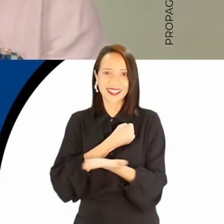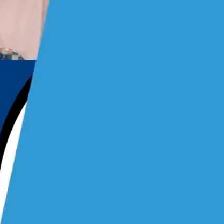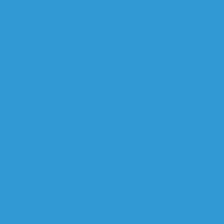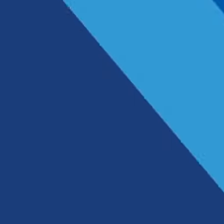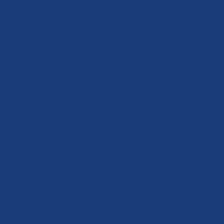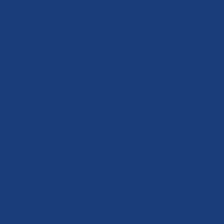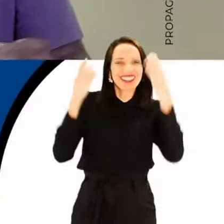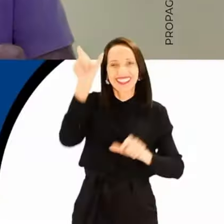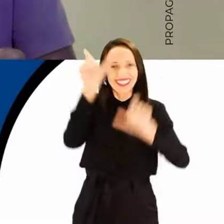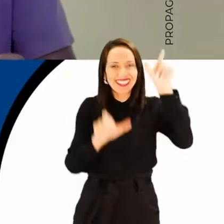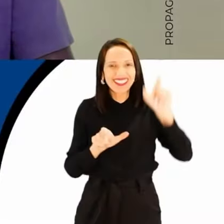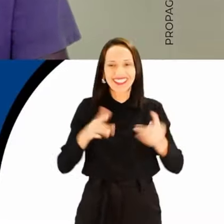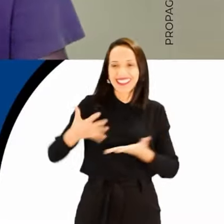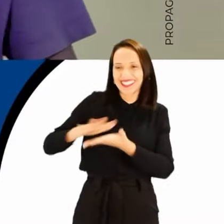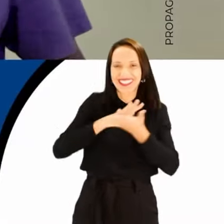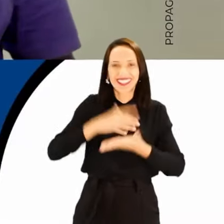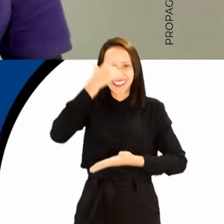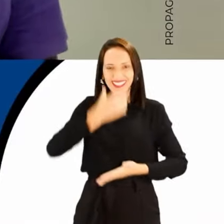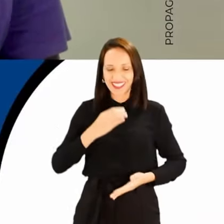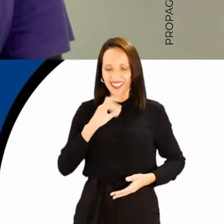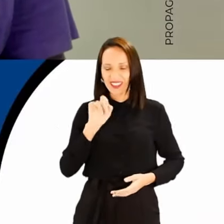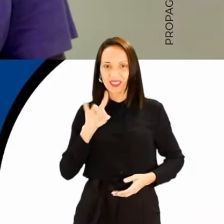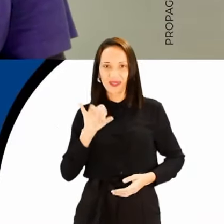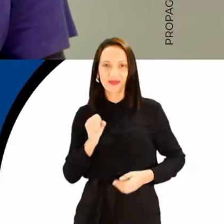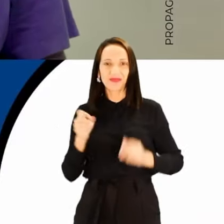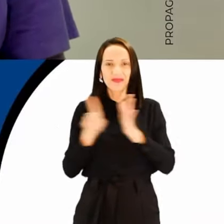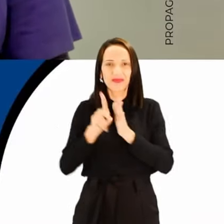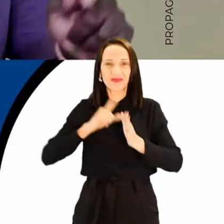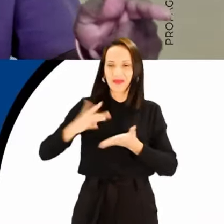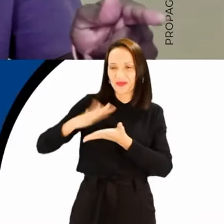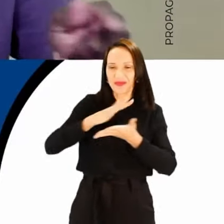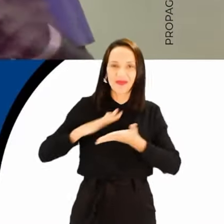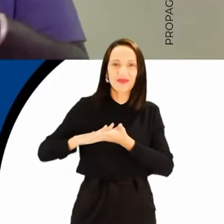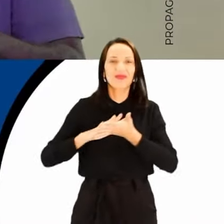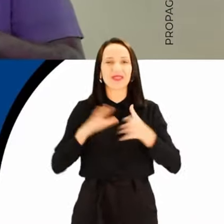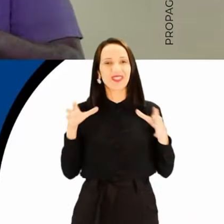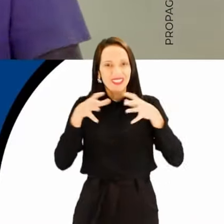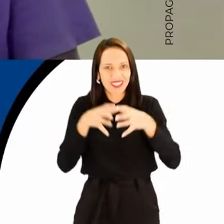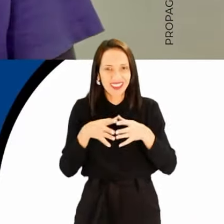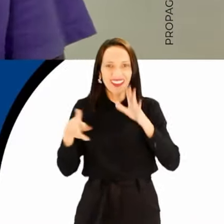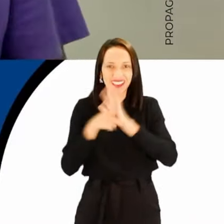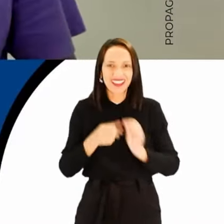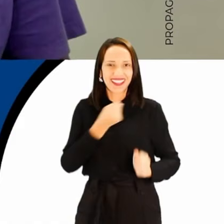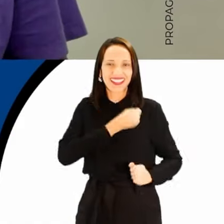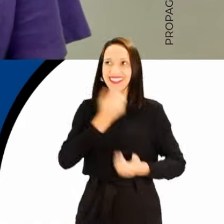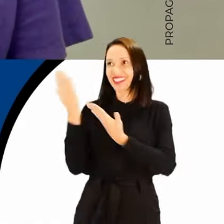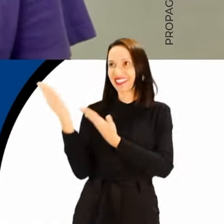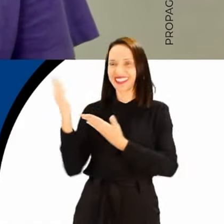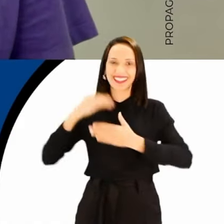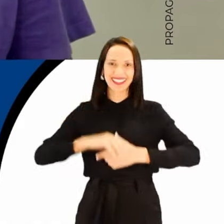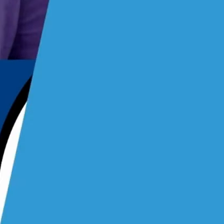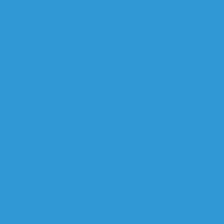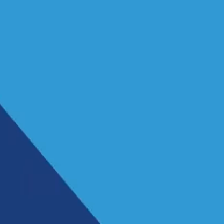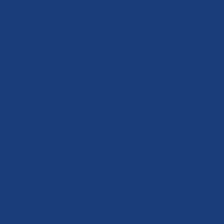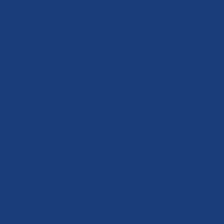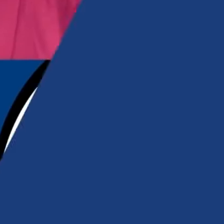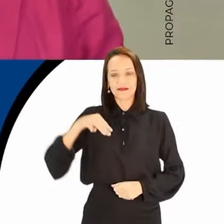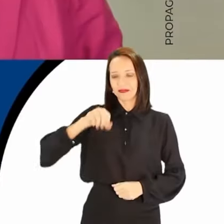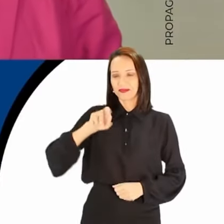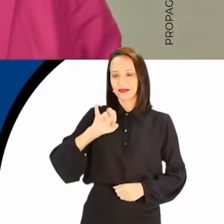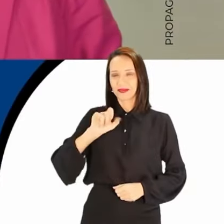3, 0, 0. Salve, gente bamba! Claudinho de Oliveira, do Soeto, do Samba, da Comunidade. 12, 9, 30.